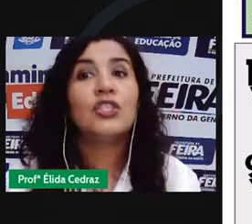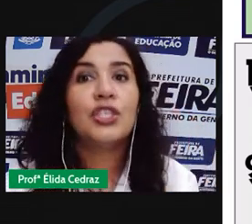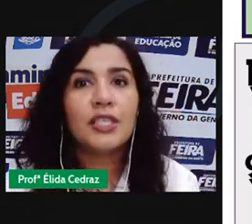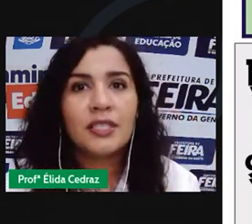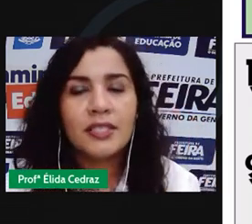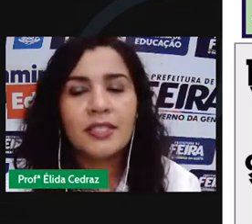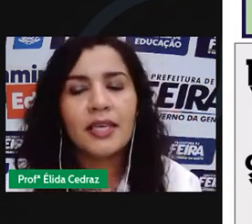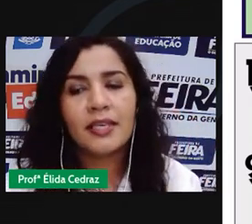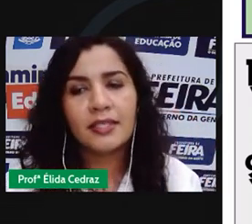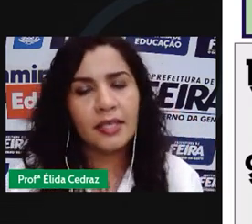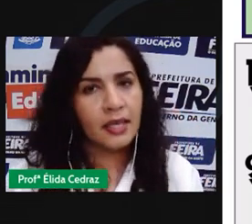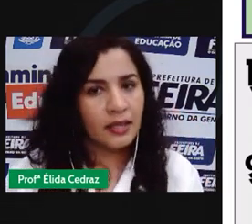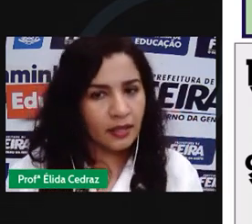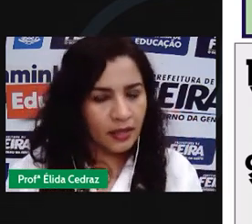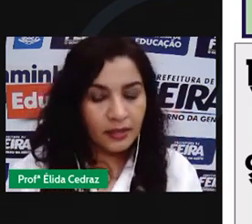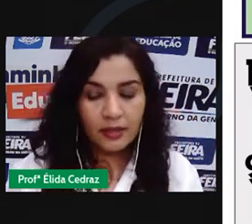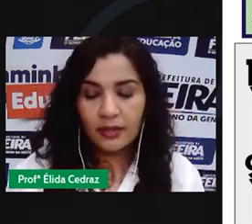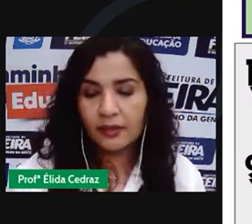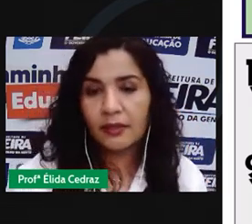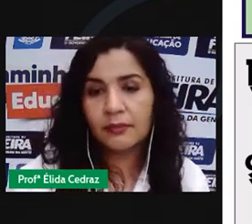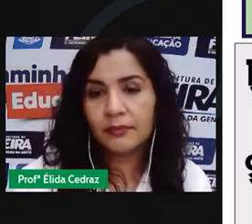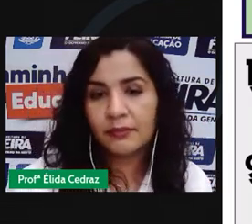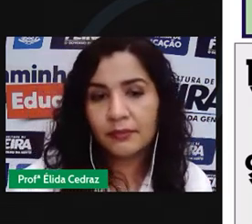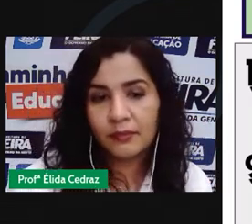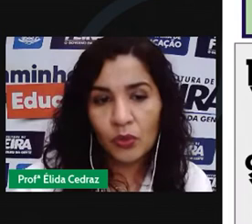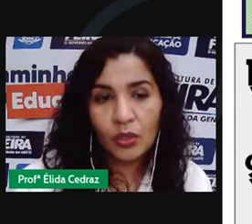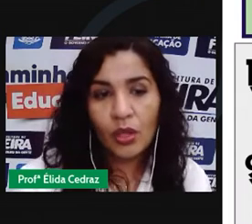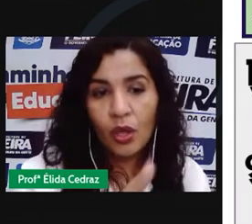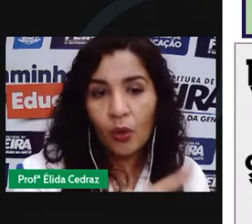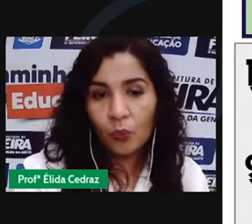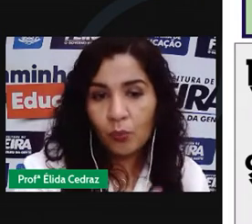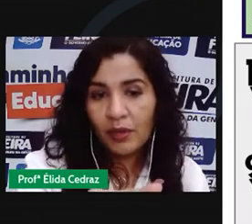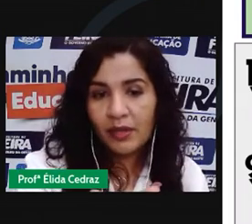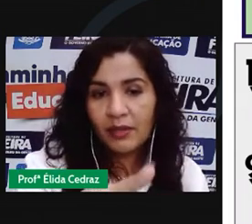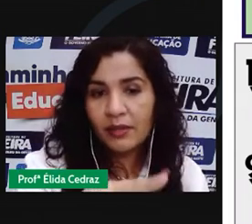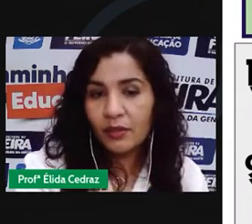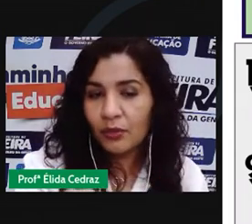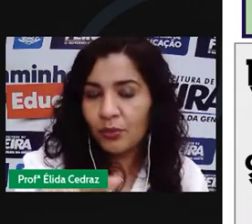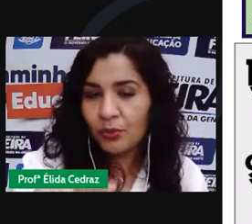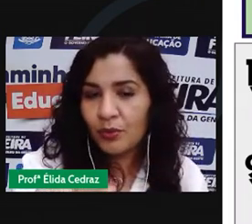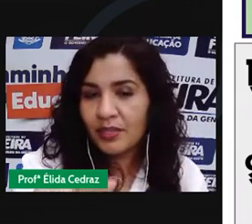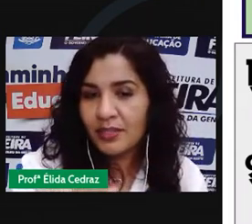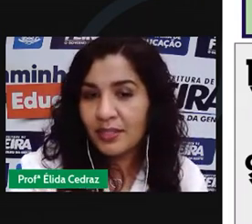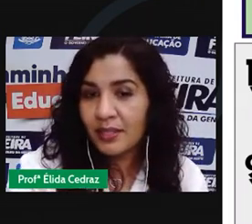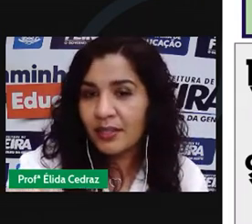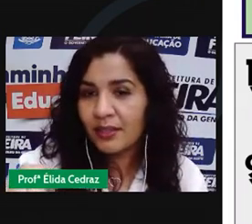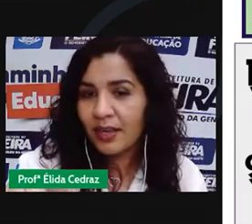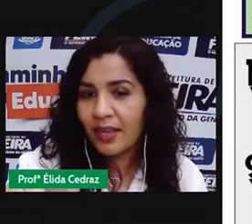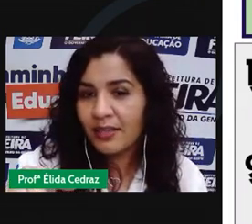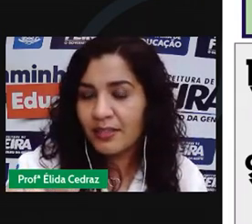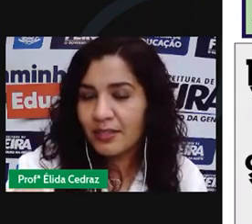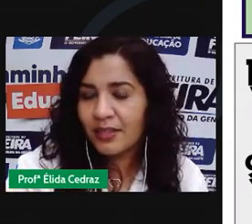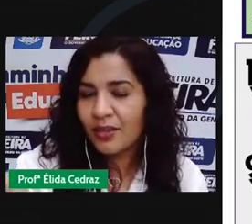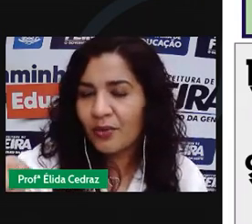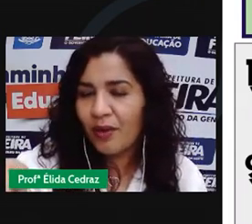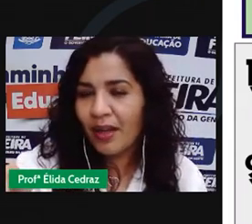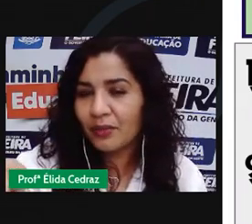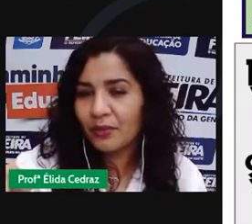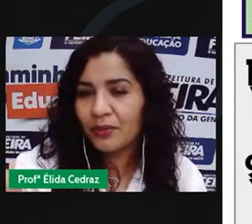16 e 30 1 2 3